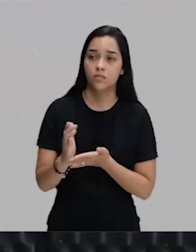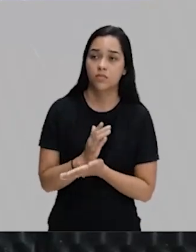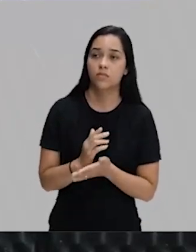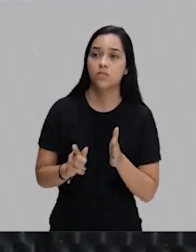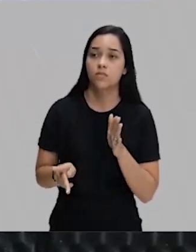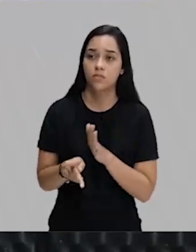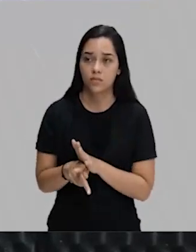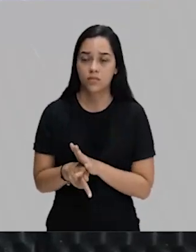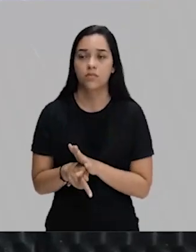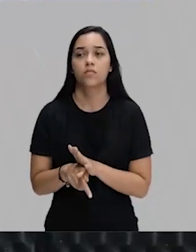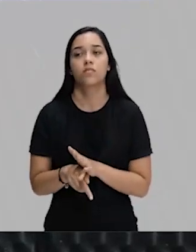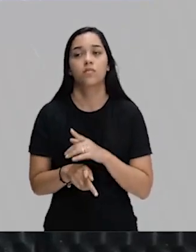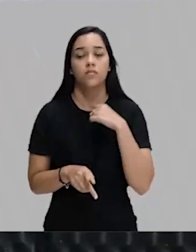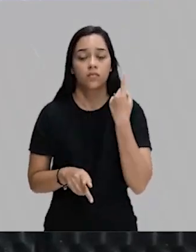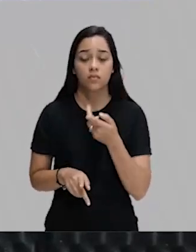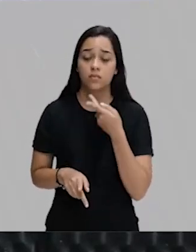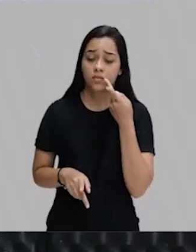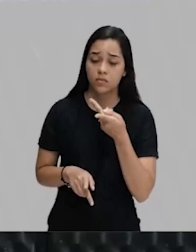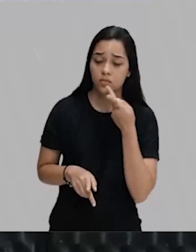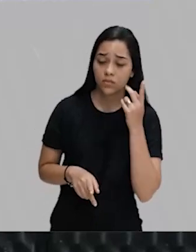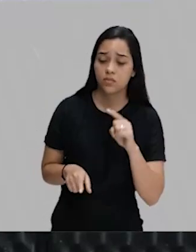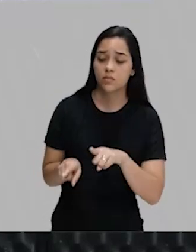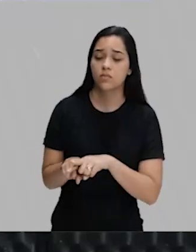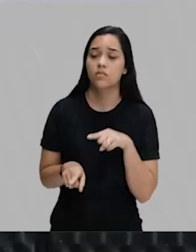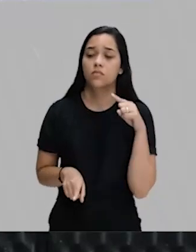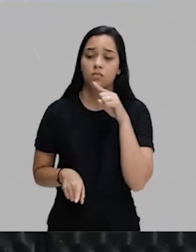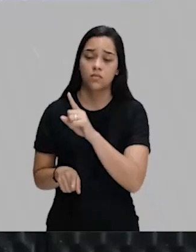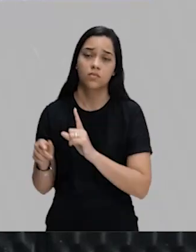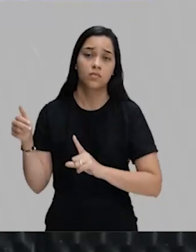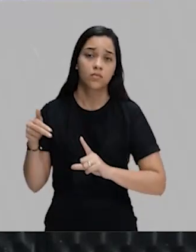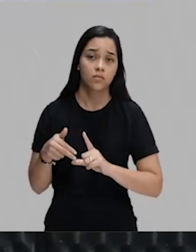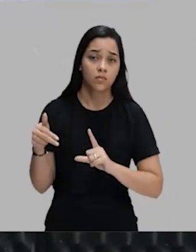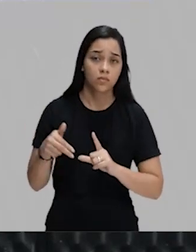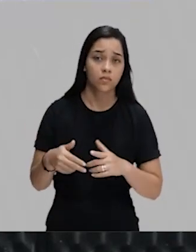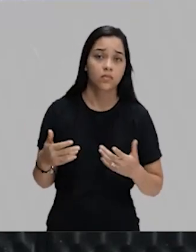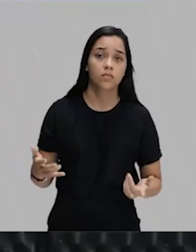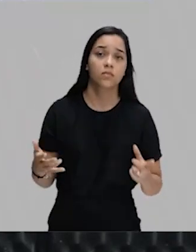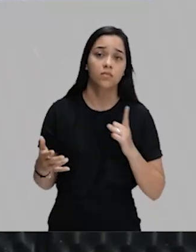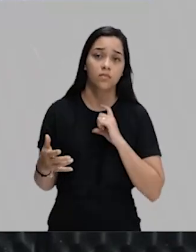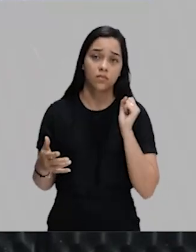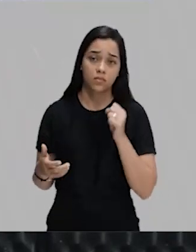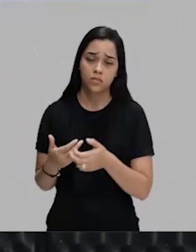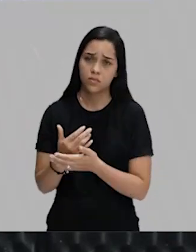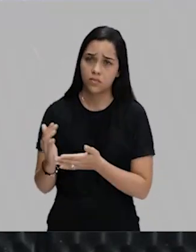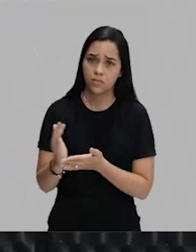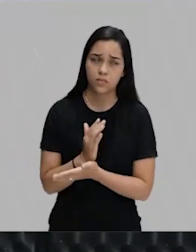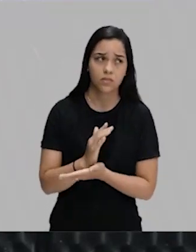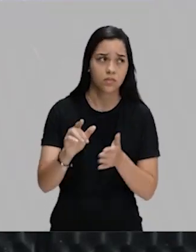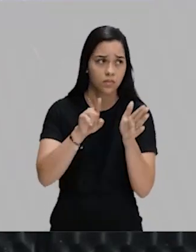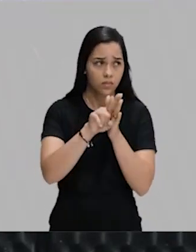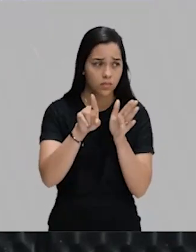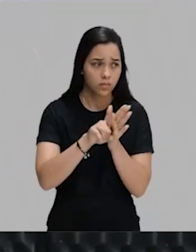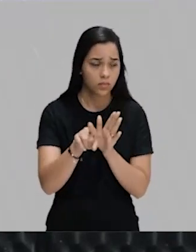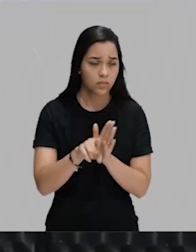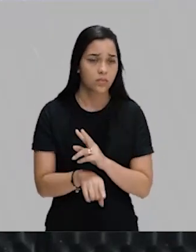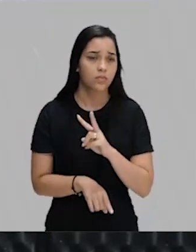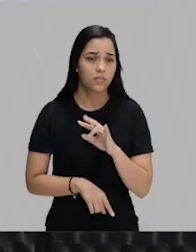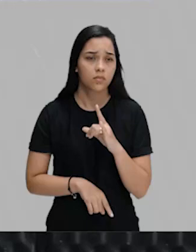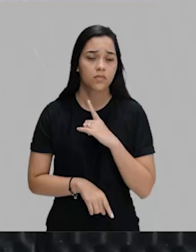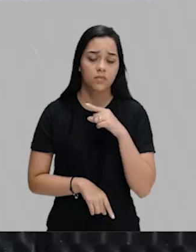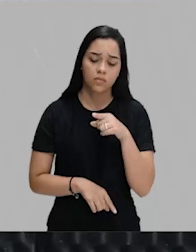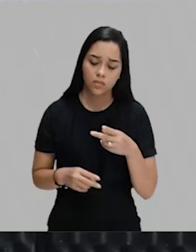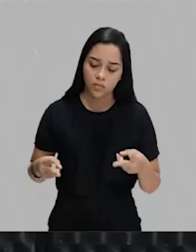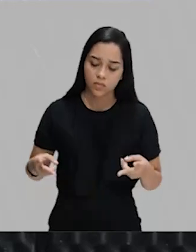pertinentes às nossas falas lá na novela. Existem alguns questionamentos que eles vão trazer. Você